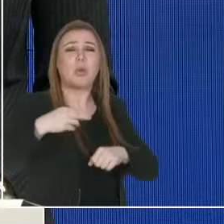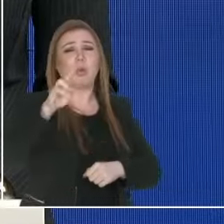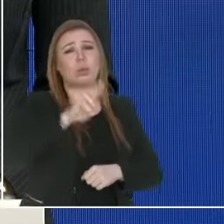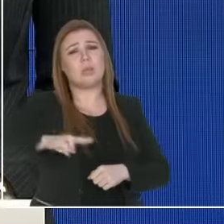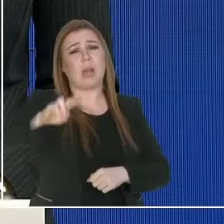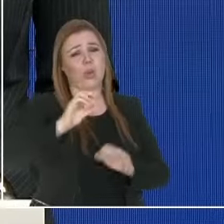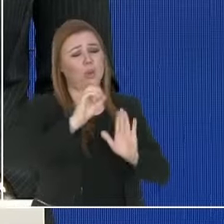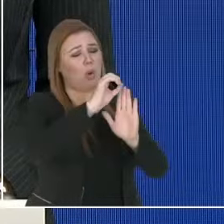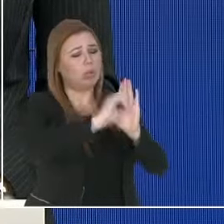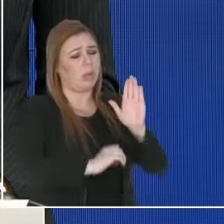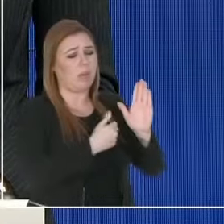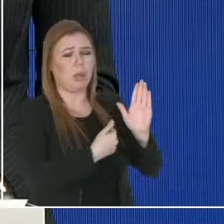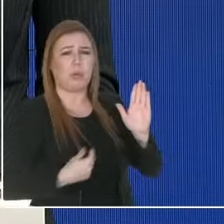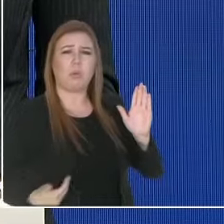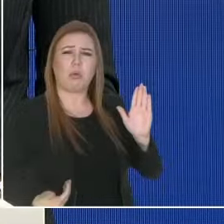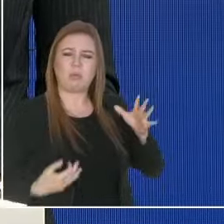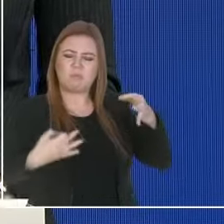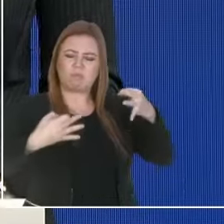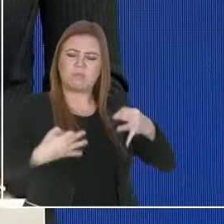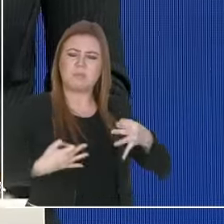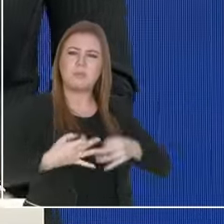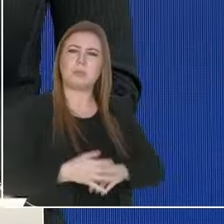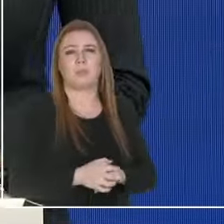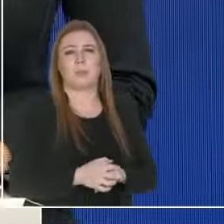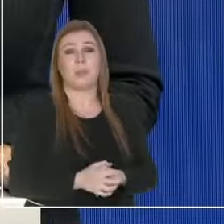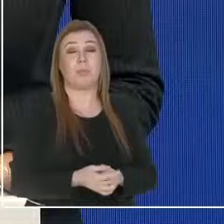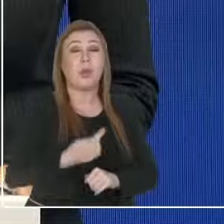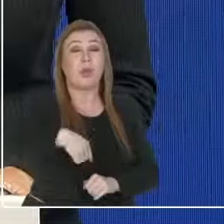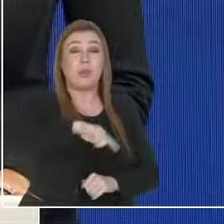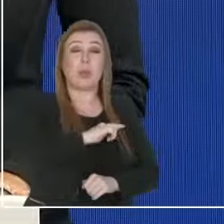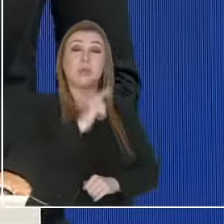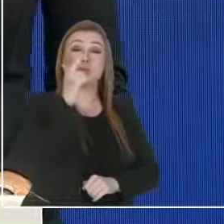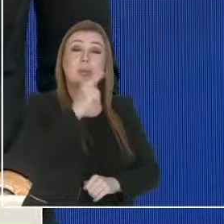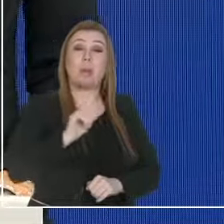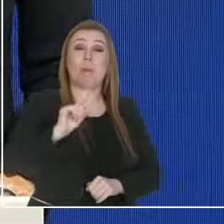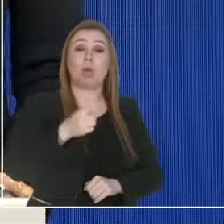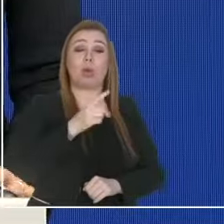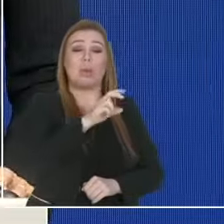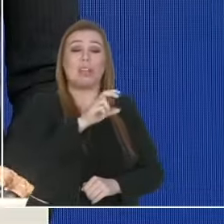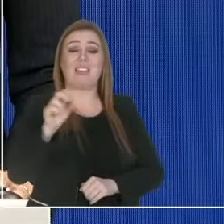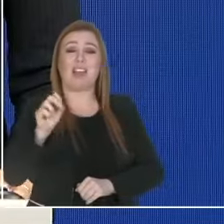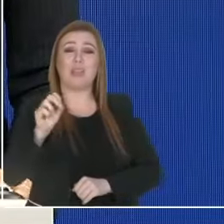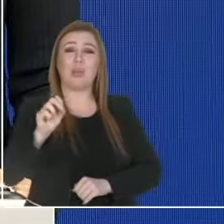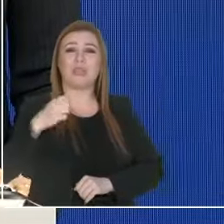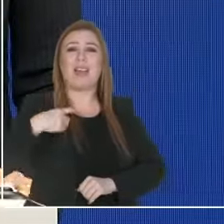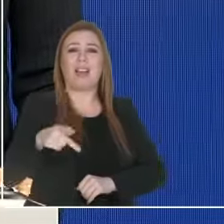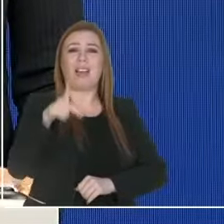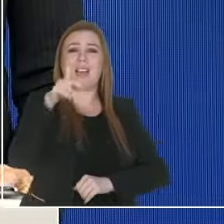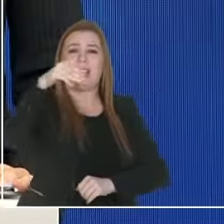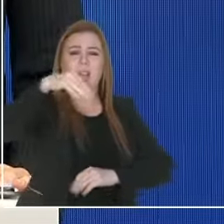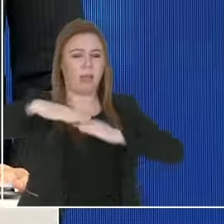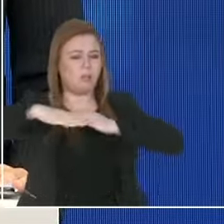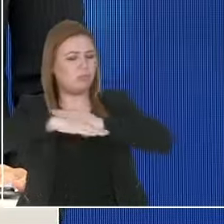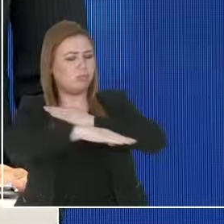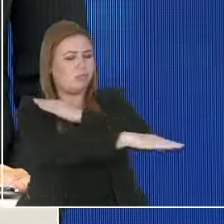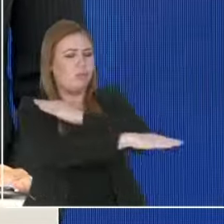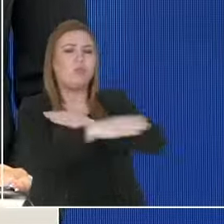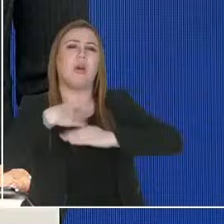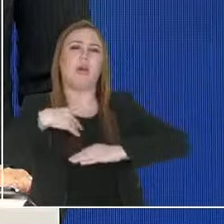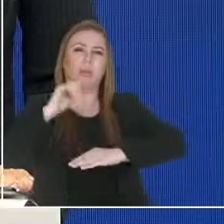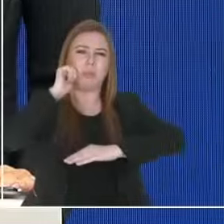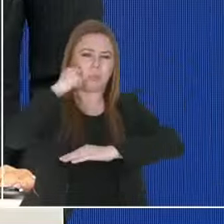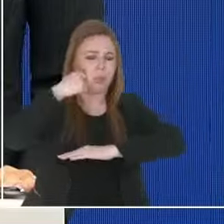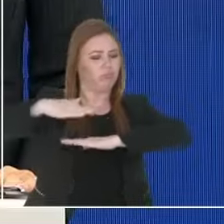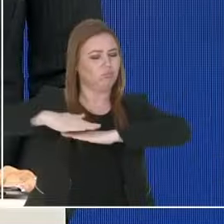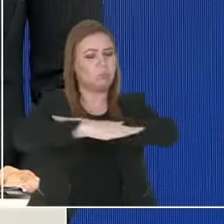orçamento público com eficiência. Nós fizemos quase 1.500 quilômetros de asfalto, mas com prioridades, começando pelas linhas de ônibus,